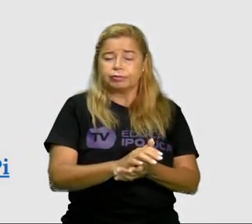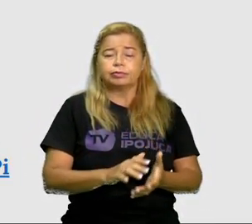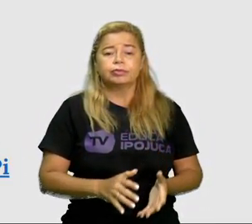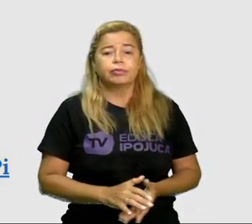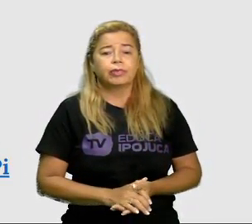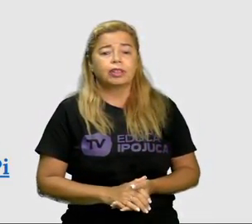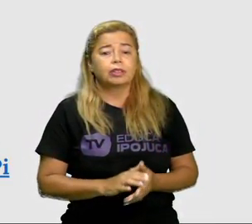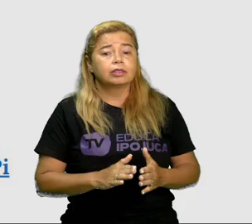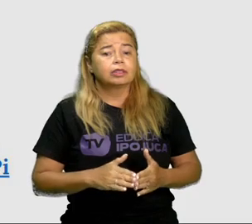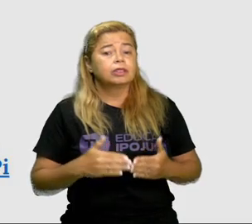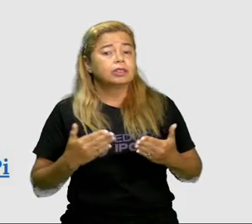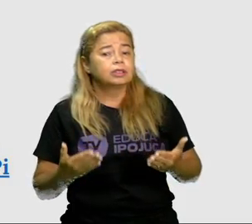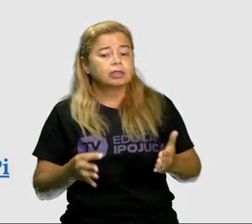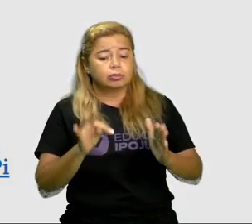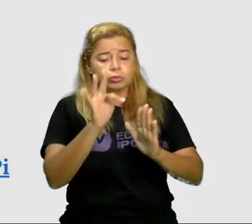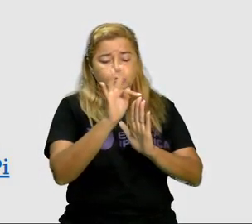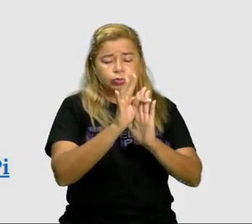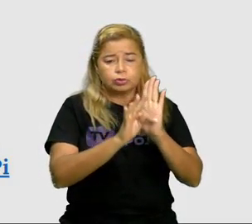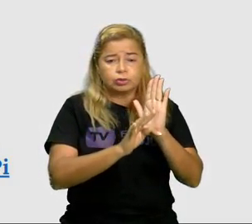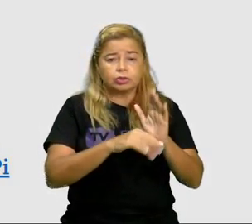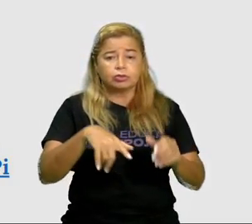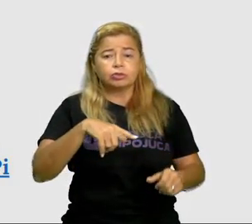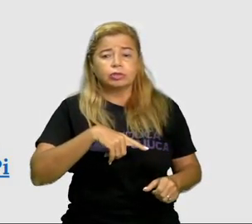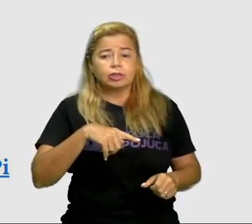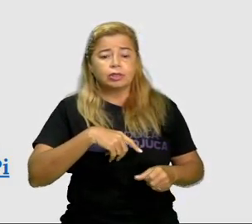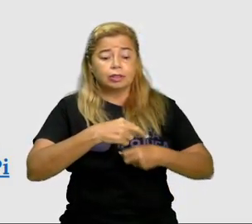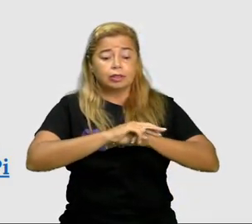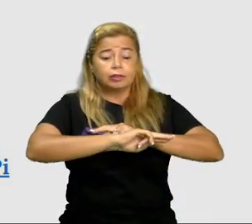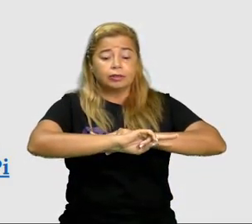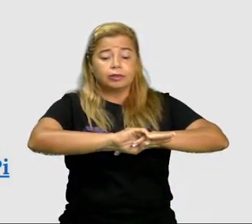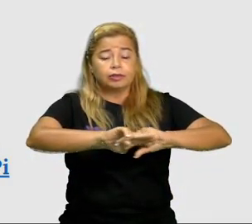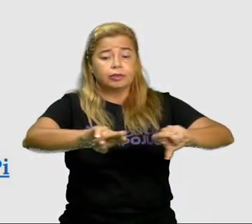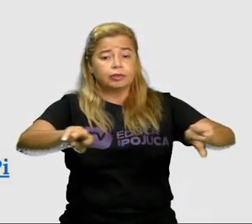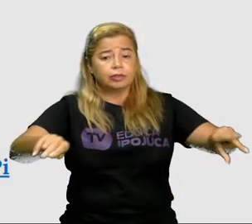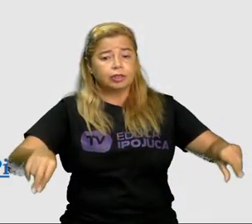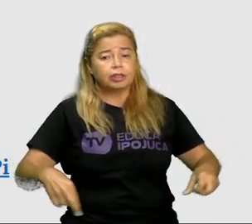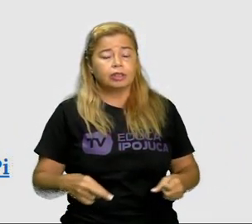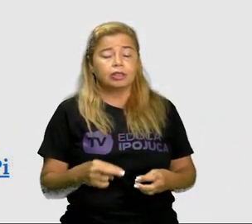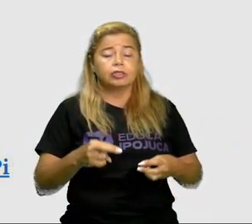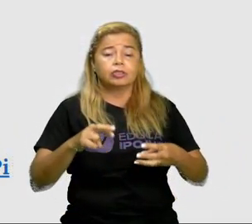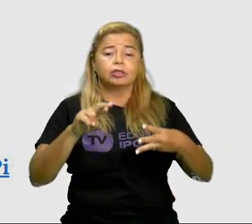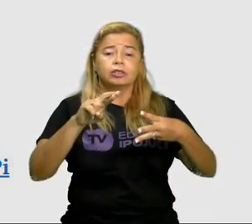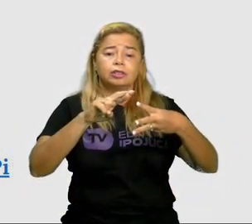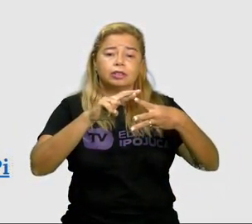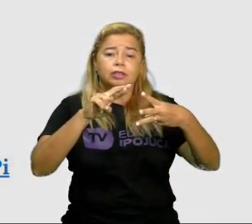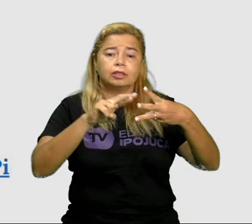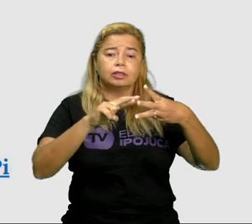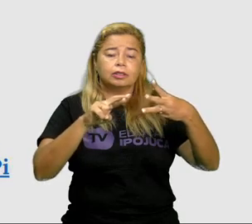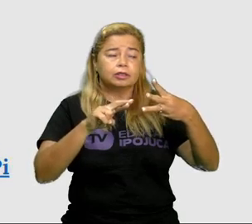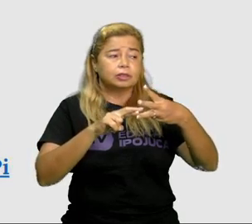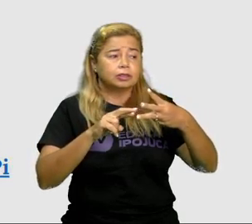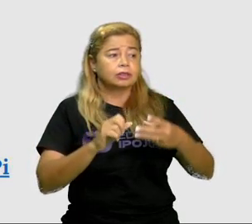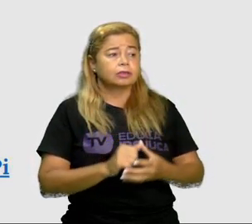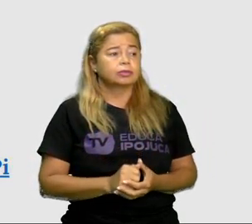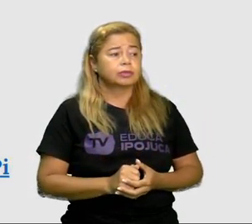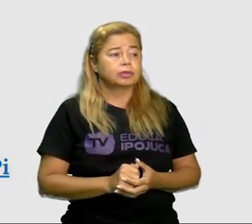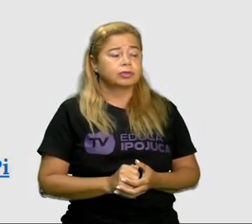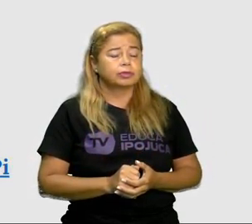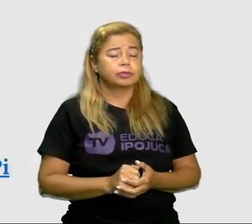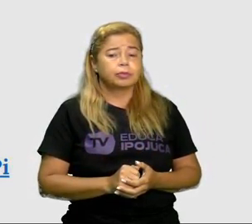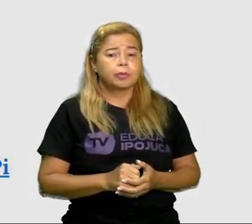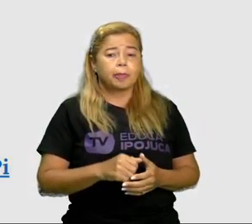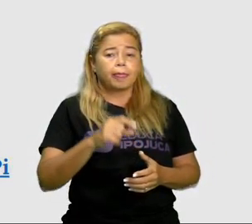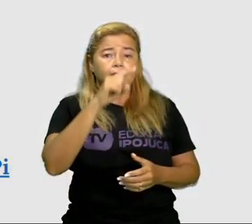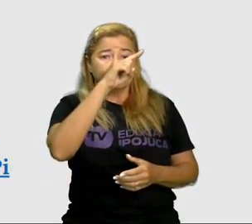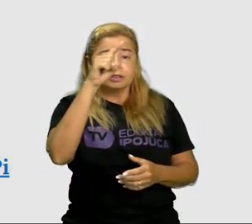várias rimas. No caso aí, primeira quadrinha aqui, ó, temos